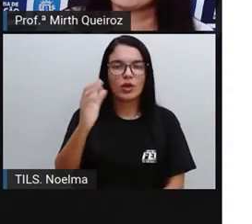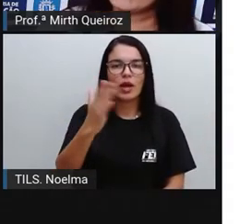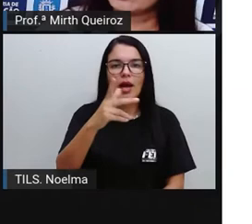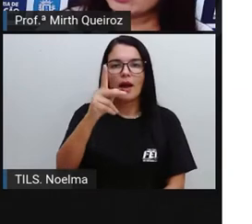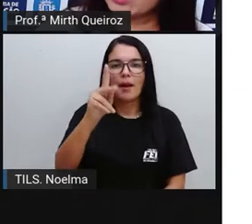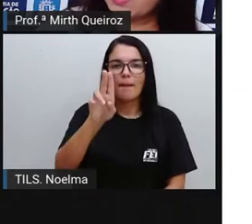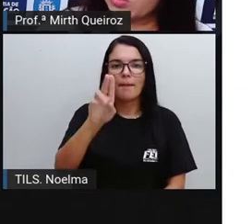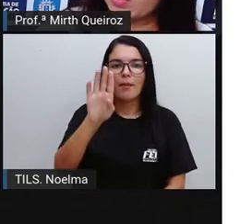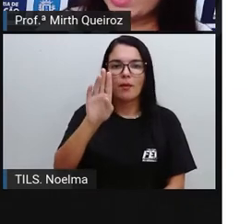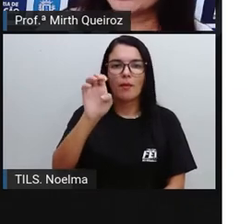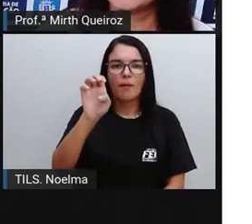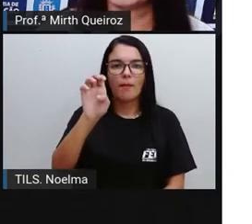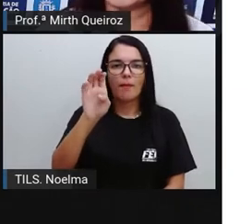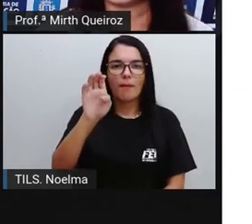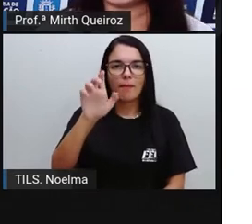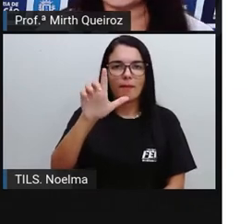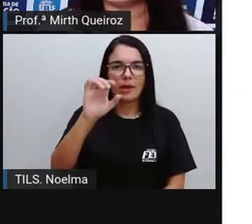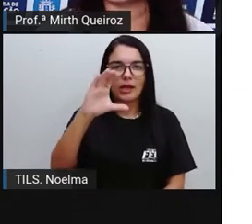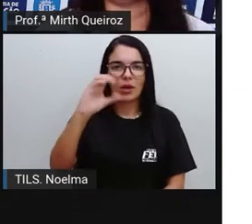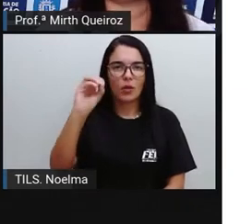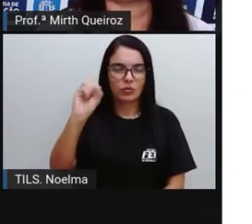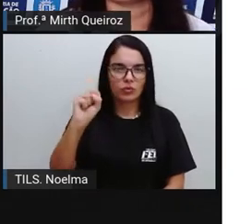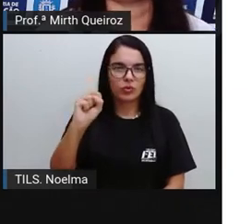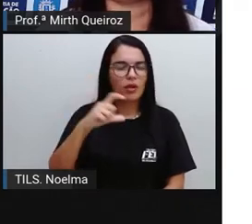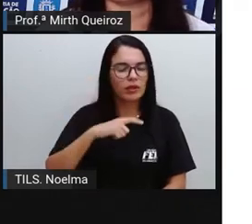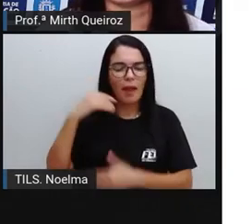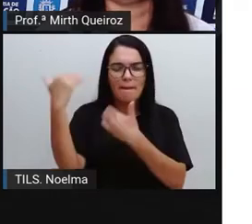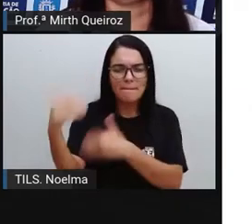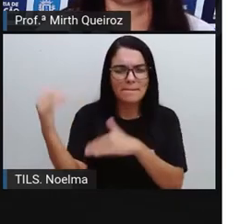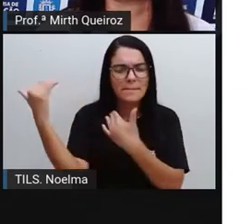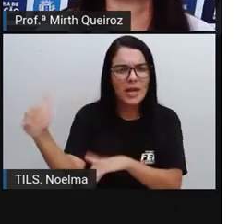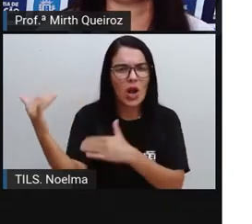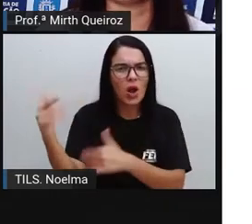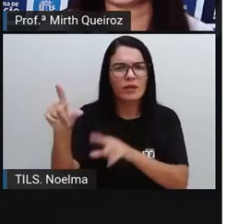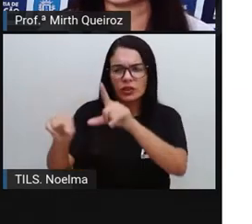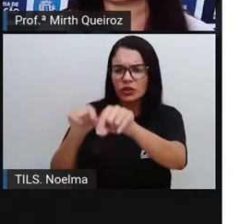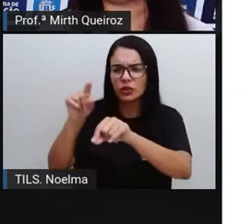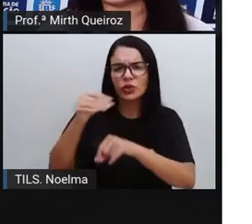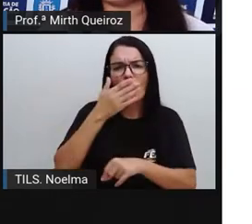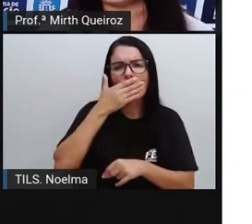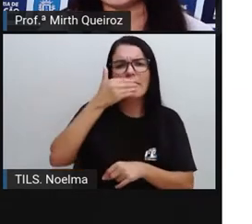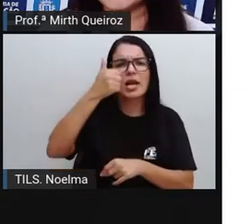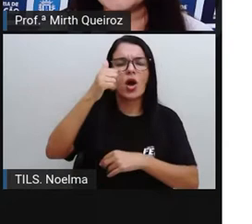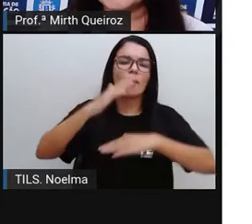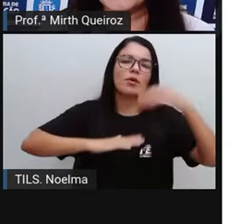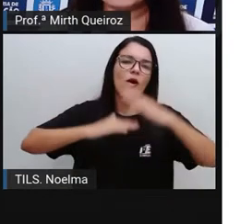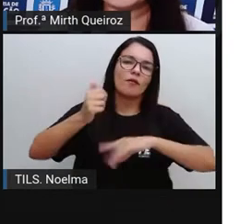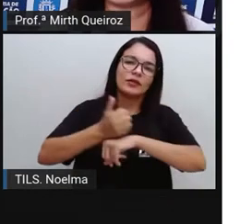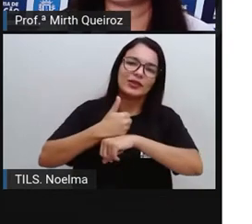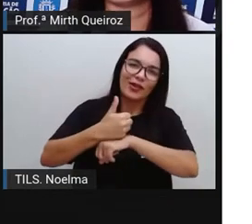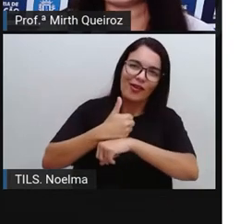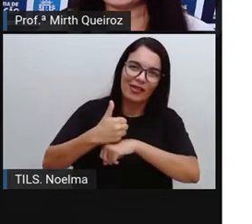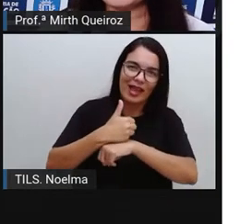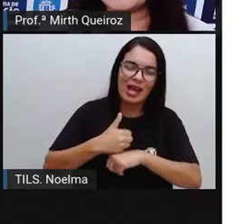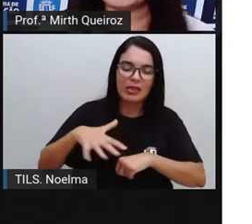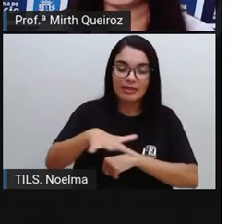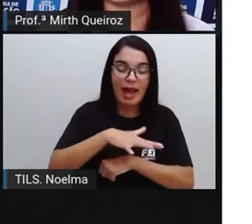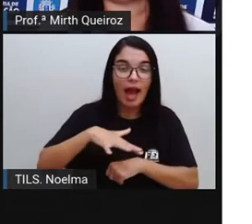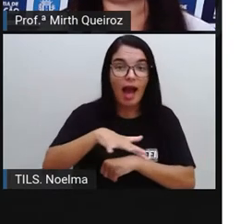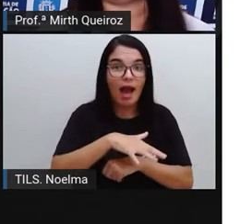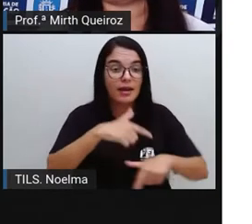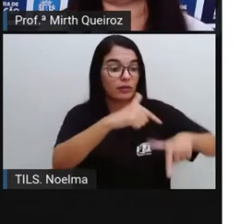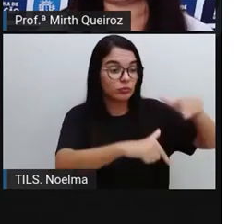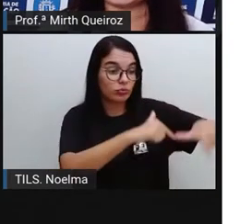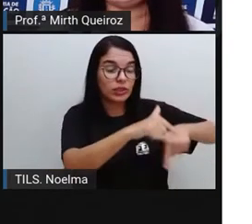concursos públicos As provas que vão selecionar aí os melhores profissionais Para desempenhar,